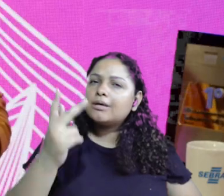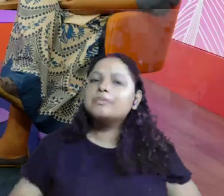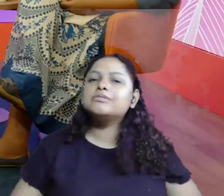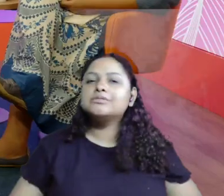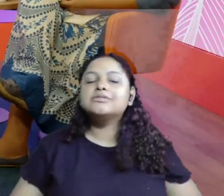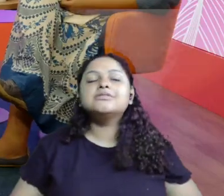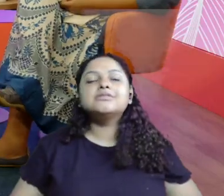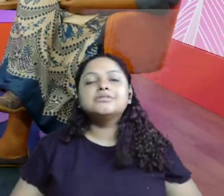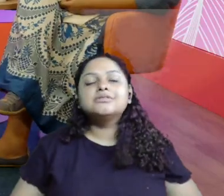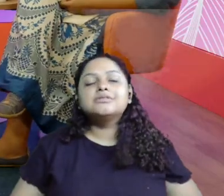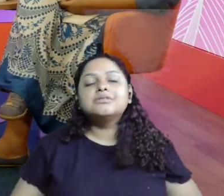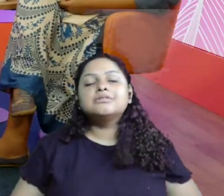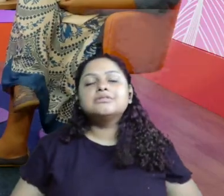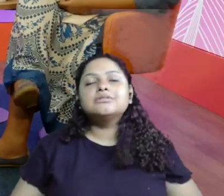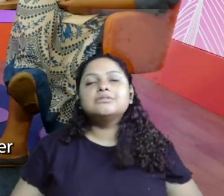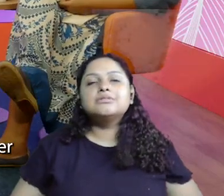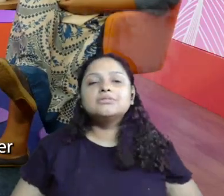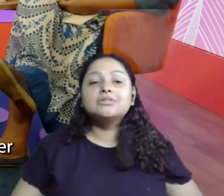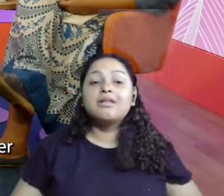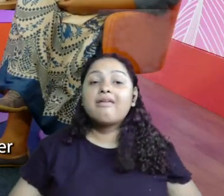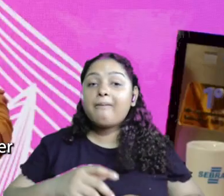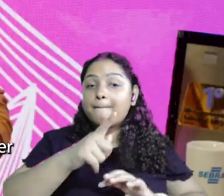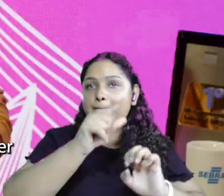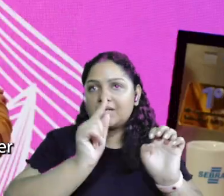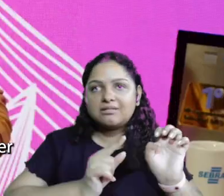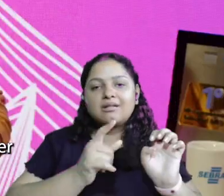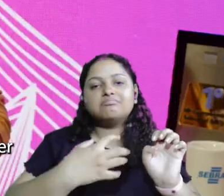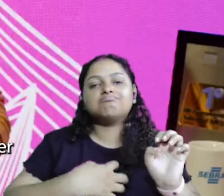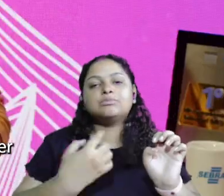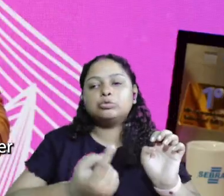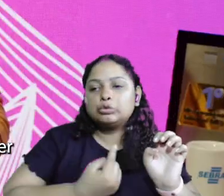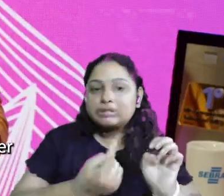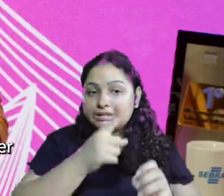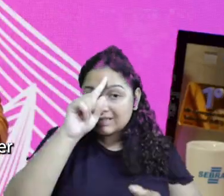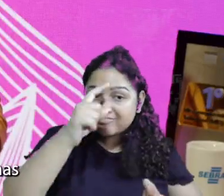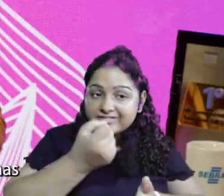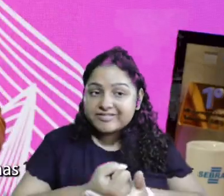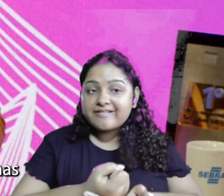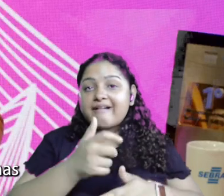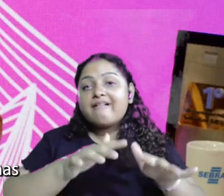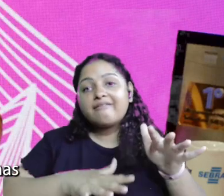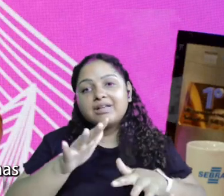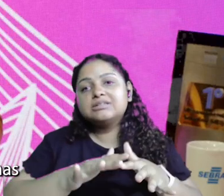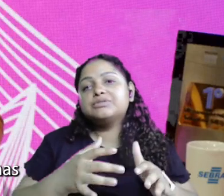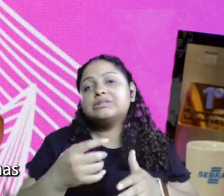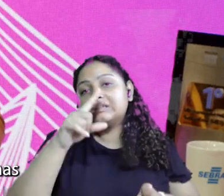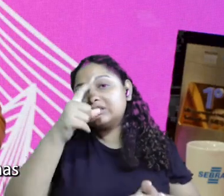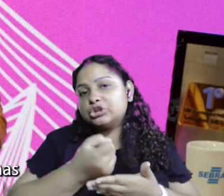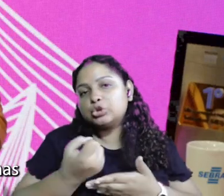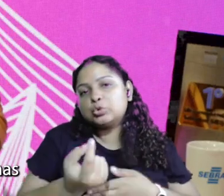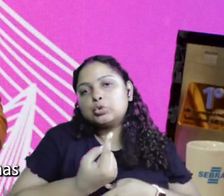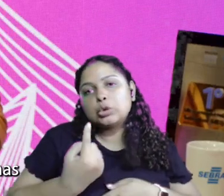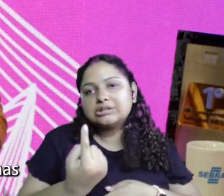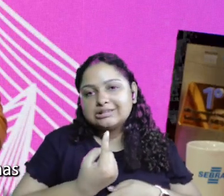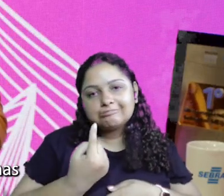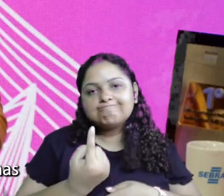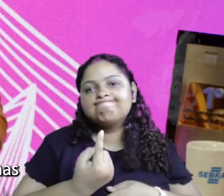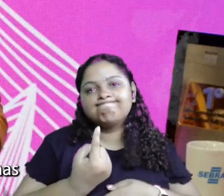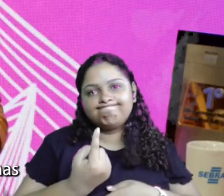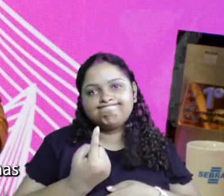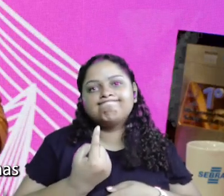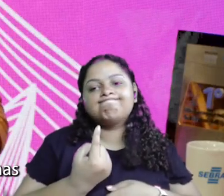Não, aqui em São Paulo. aqui em São Paulo? Aham. Assim, a gente fala, empreender é solitário. As decisões muitas vezes são solitárias.